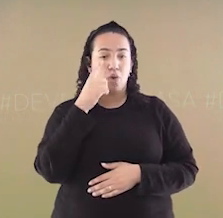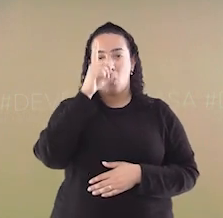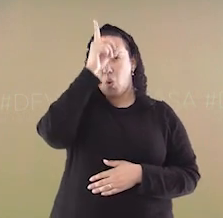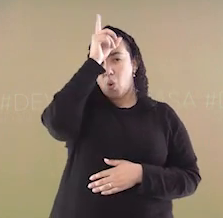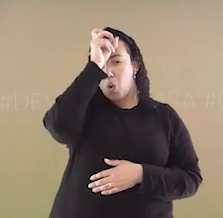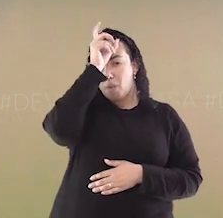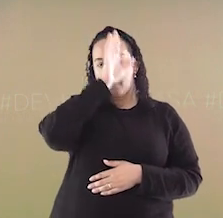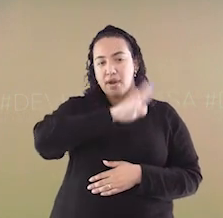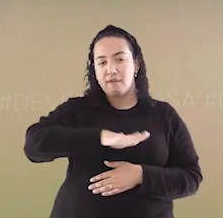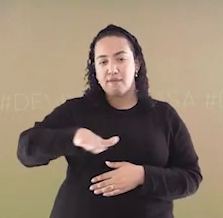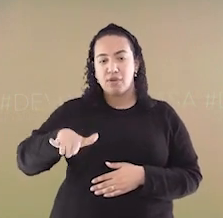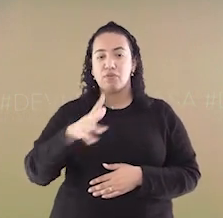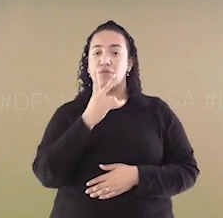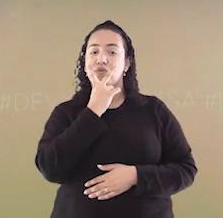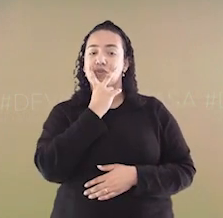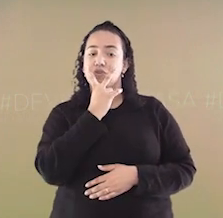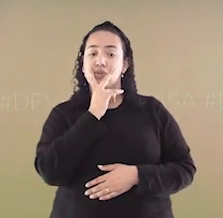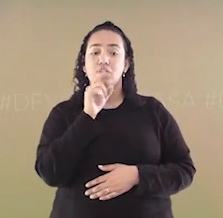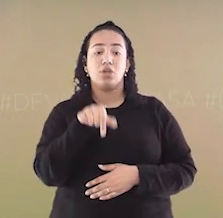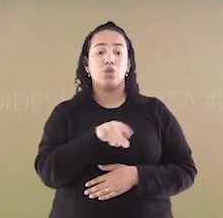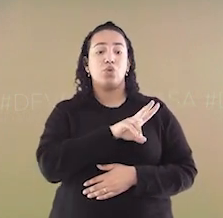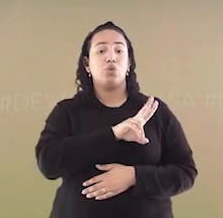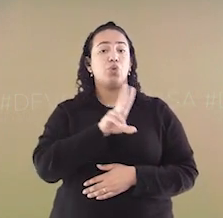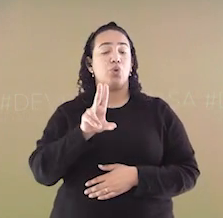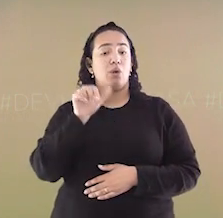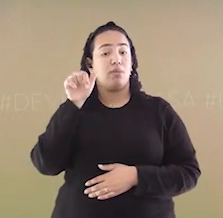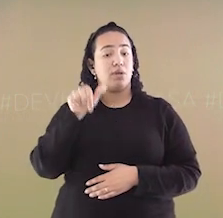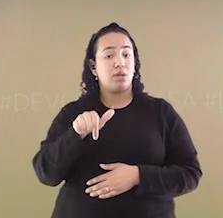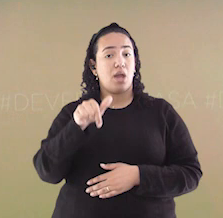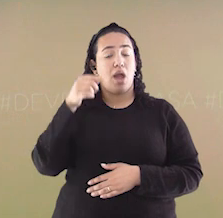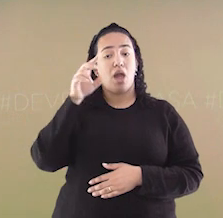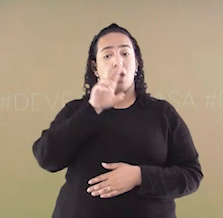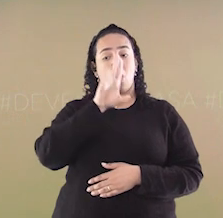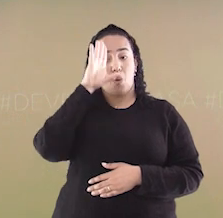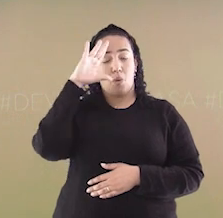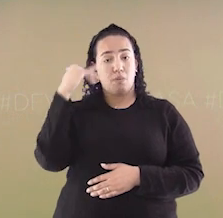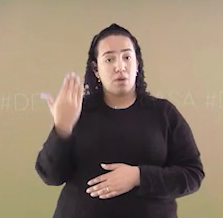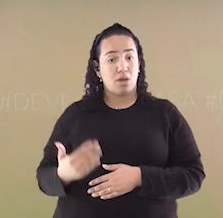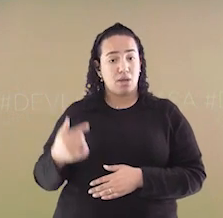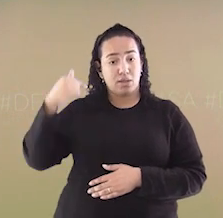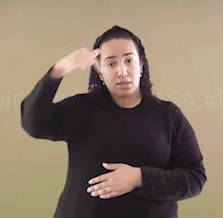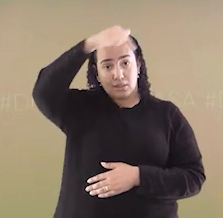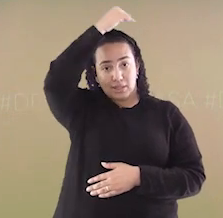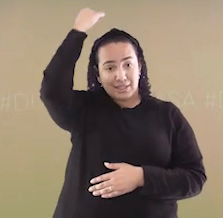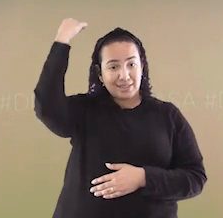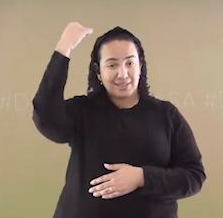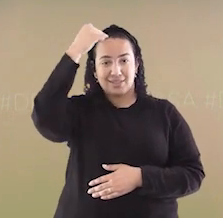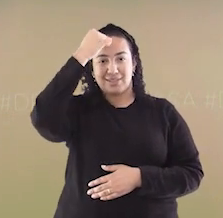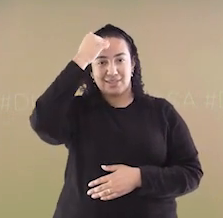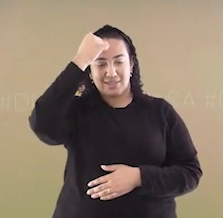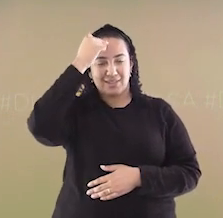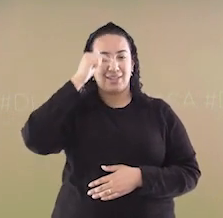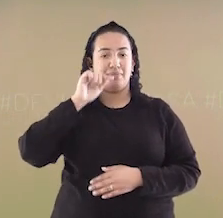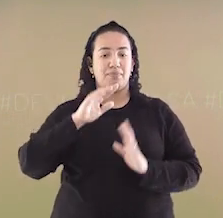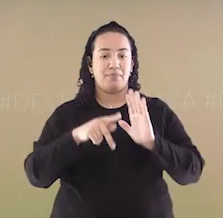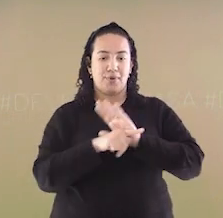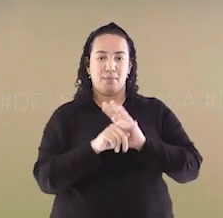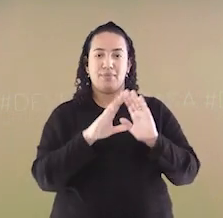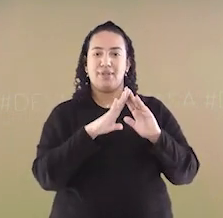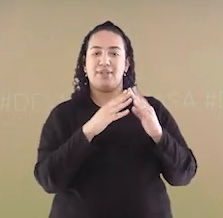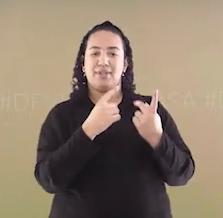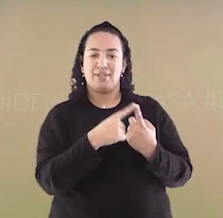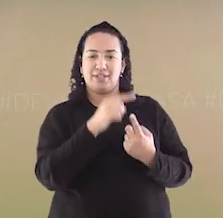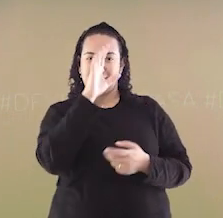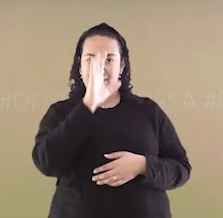Vitória? O nome do hospital é em homenagem a uma santa da Igreja Católica, Nossa Senhora da Glória, conhecida como a